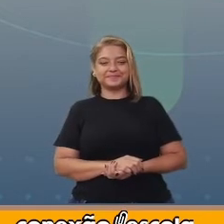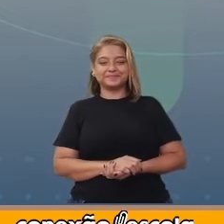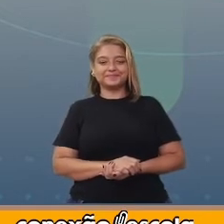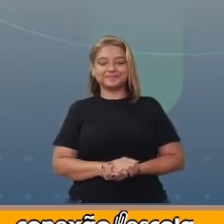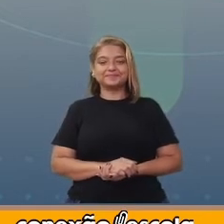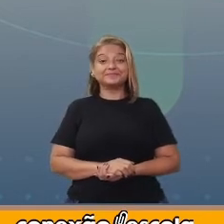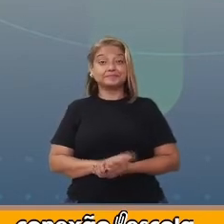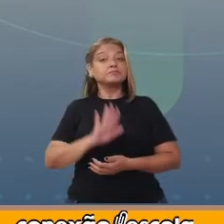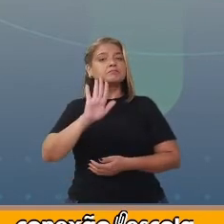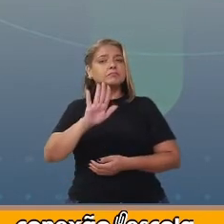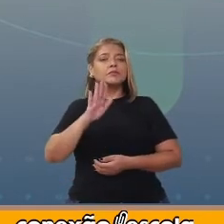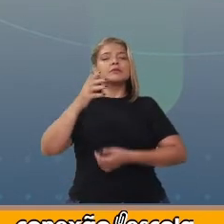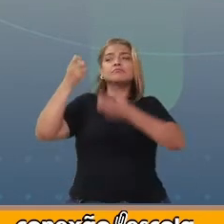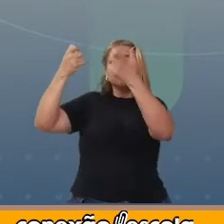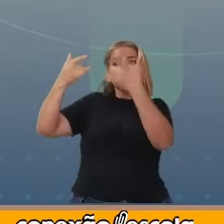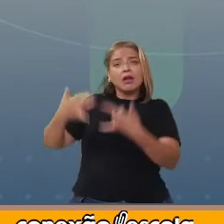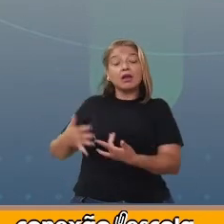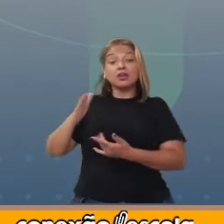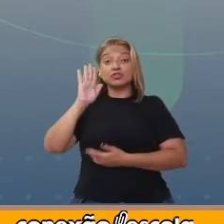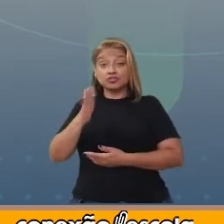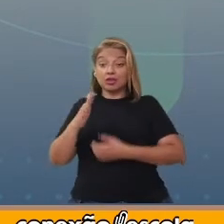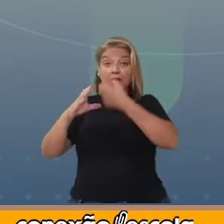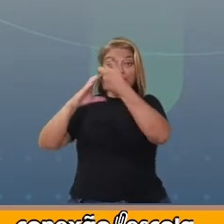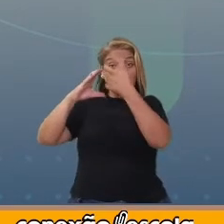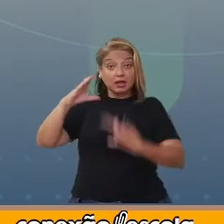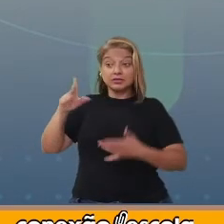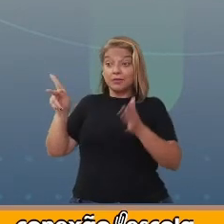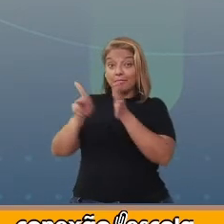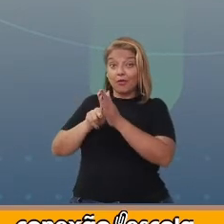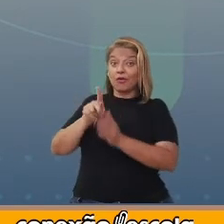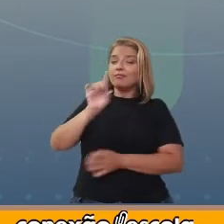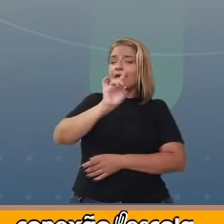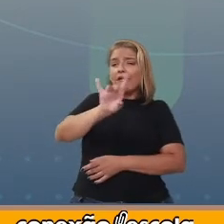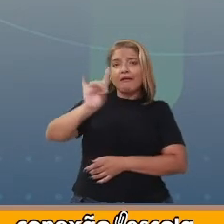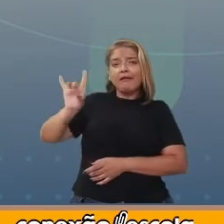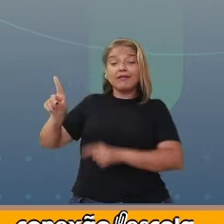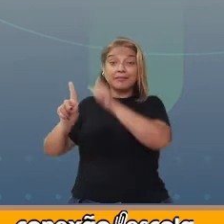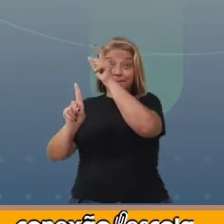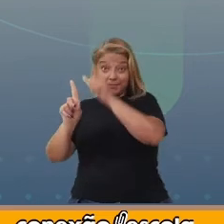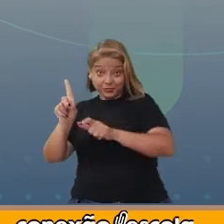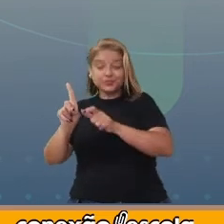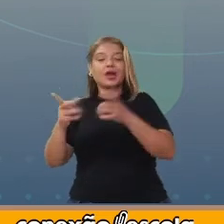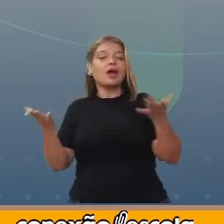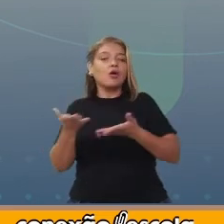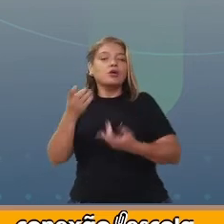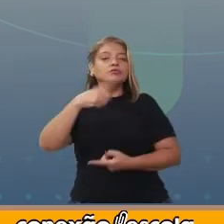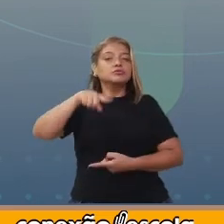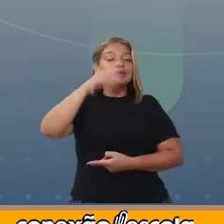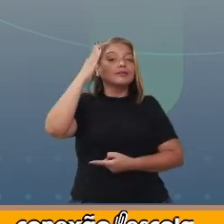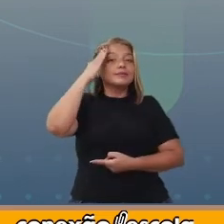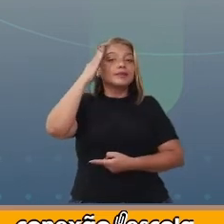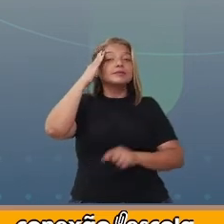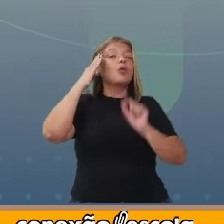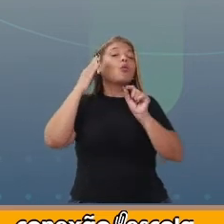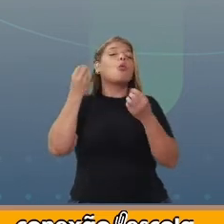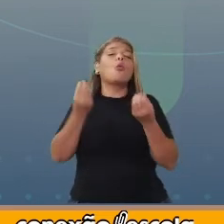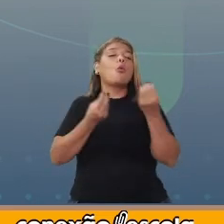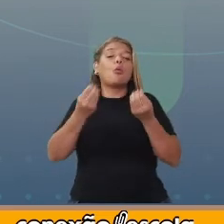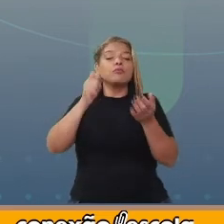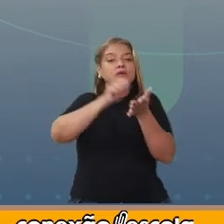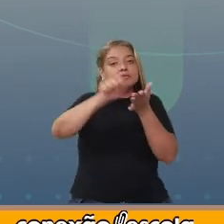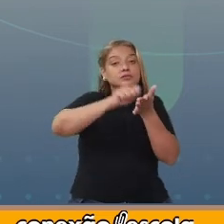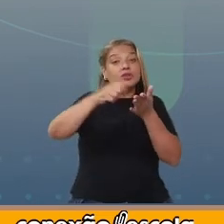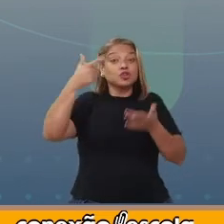Depois de entender um pouco sobre as características de cada personagem, vamos agora entender sobre a reescrita do